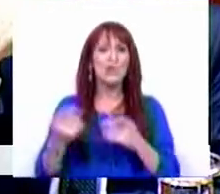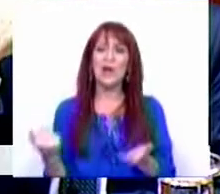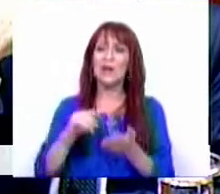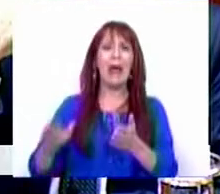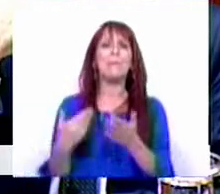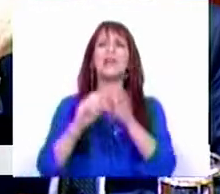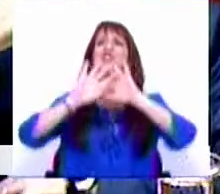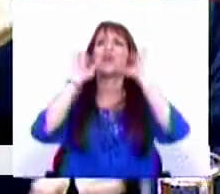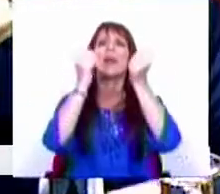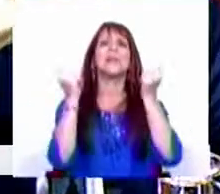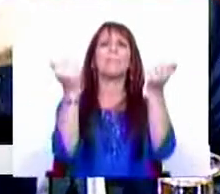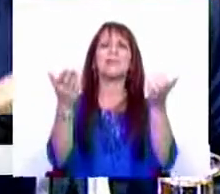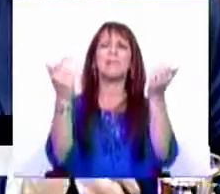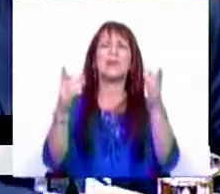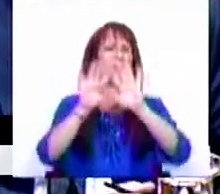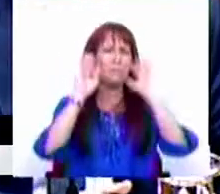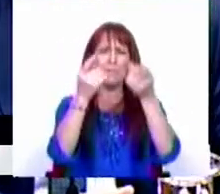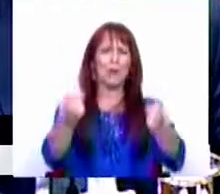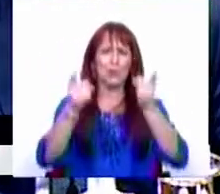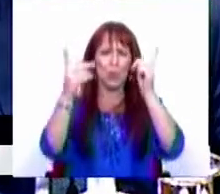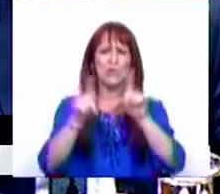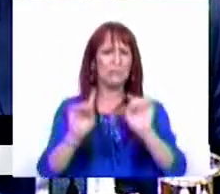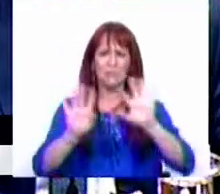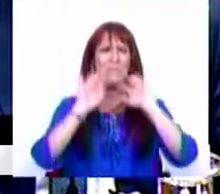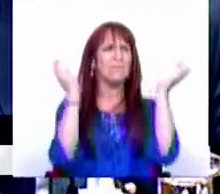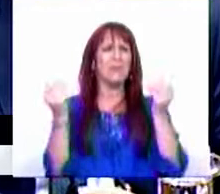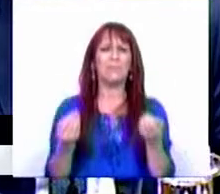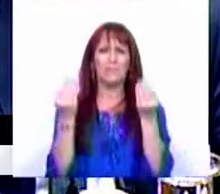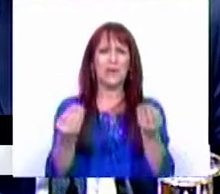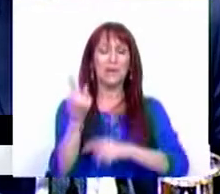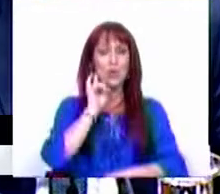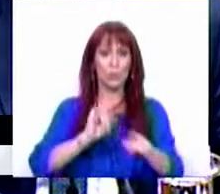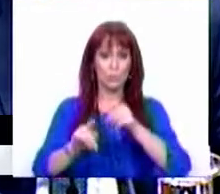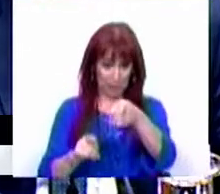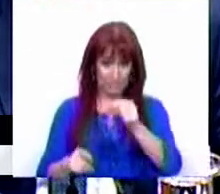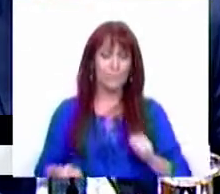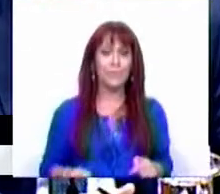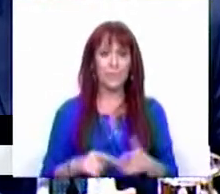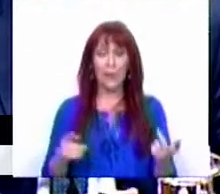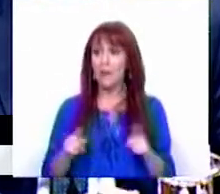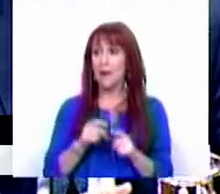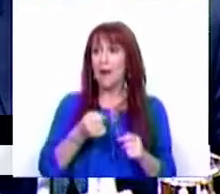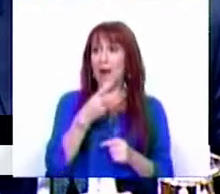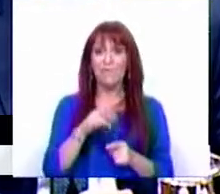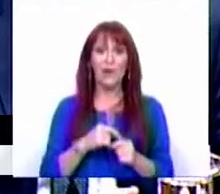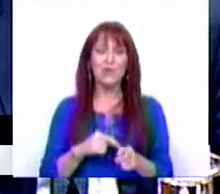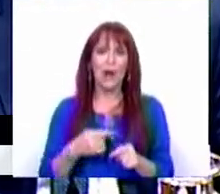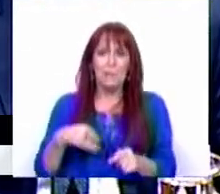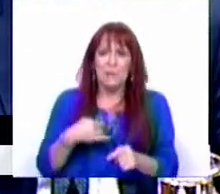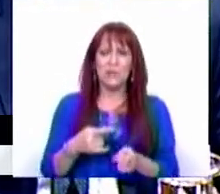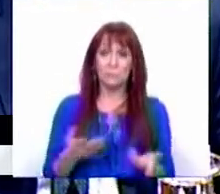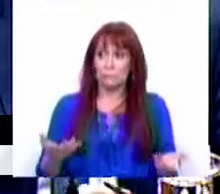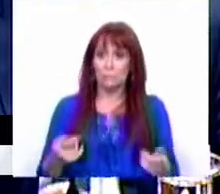apresentar generalidades. Não são generalidades. E tanto não são generalidades que a Sra. Deputada tem um conjunto de receios que